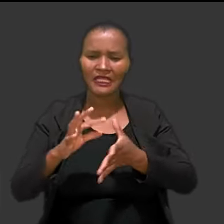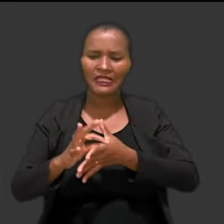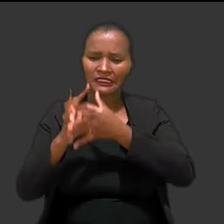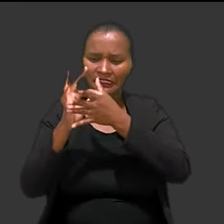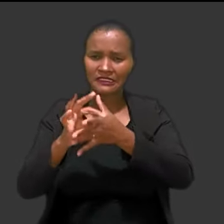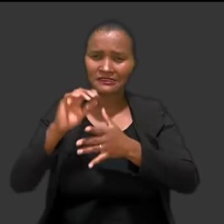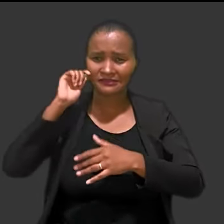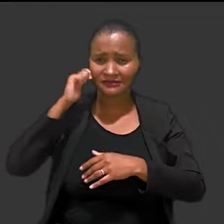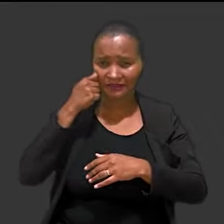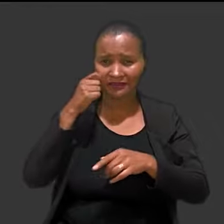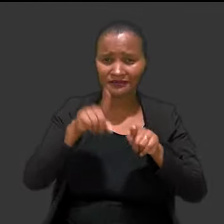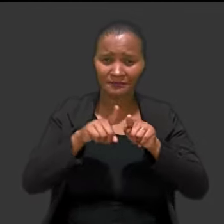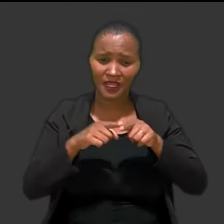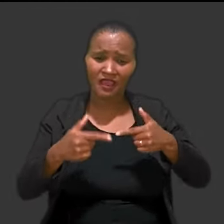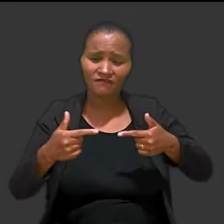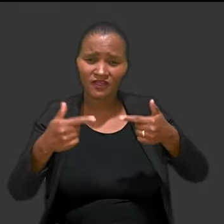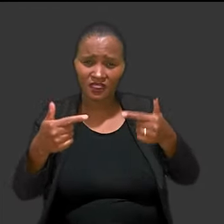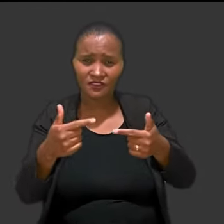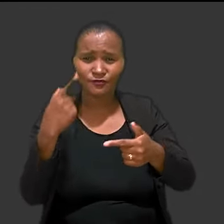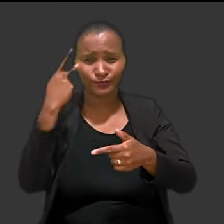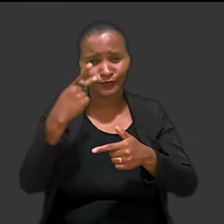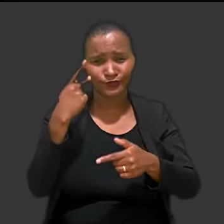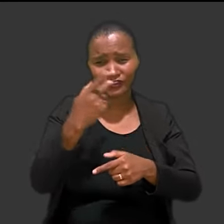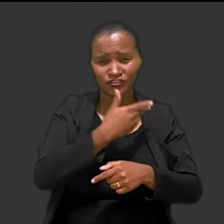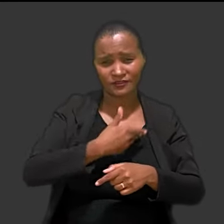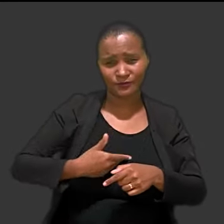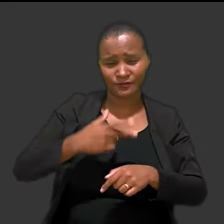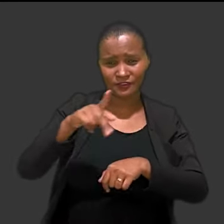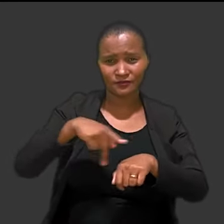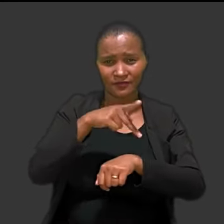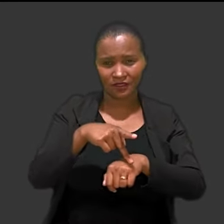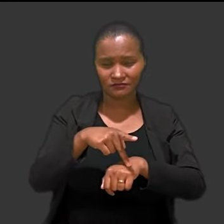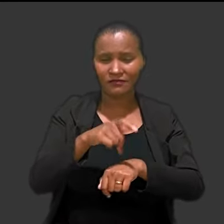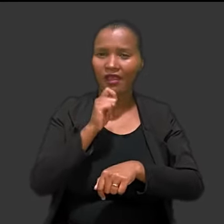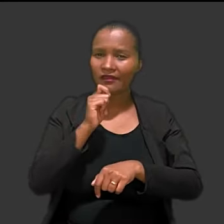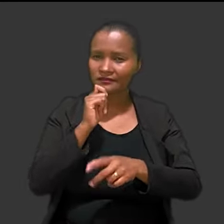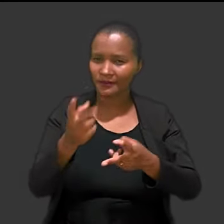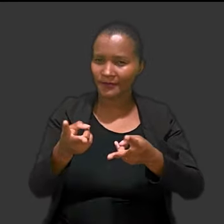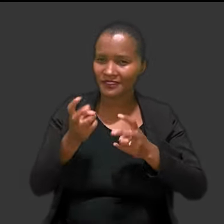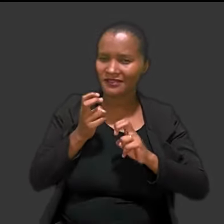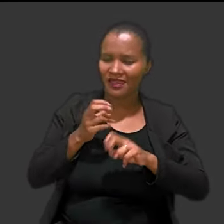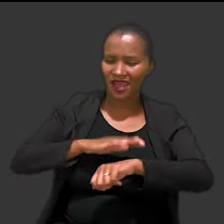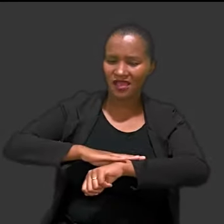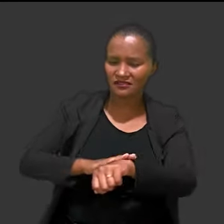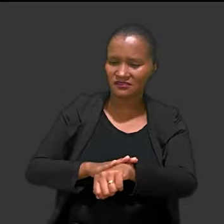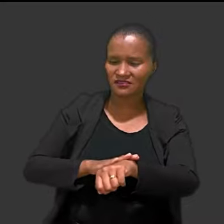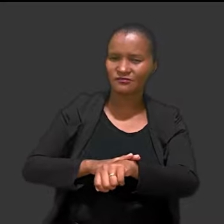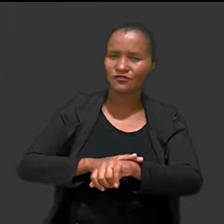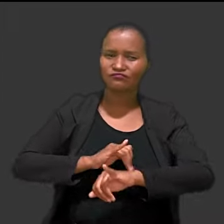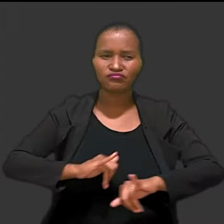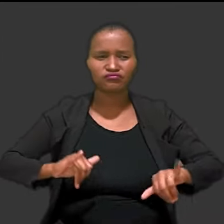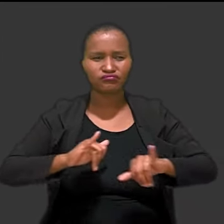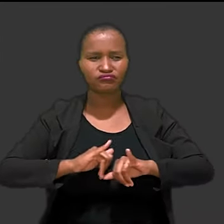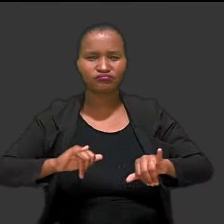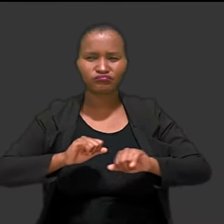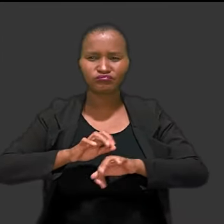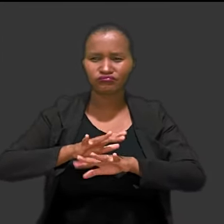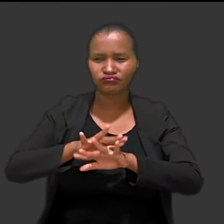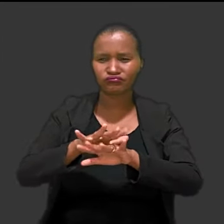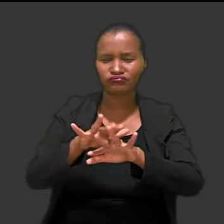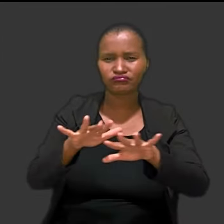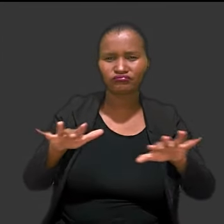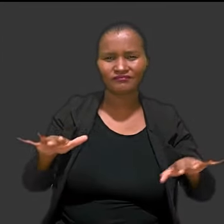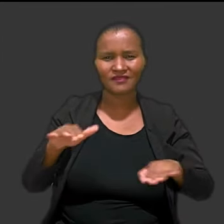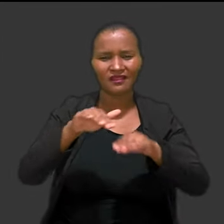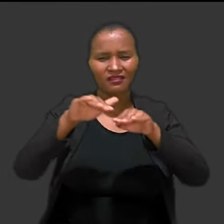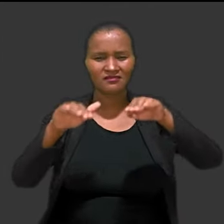Mesmo com a luta de lideranças negras e do avanço de políticas públicas no país, a gente ainda percebe que o racismo está